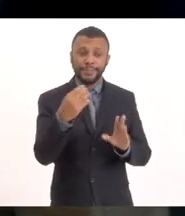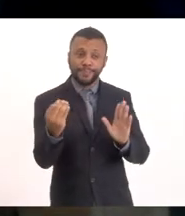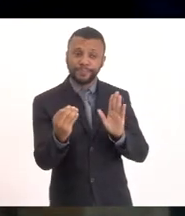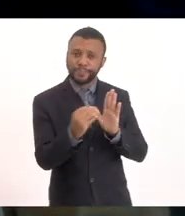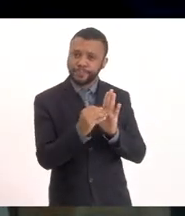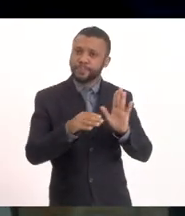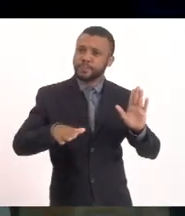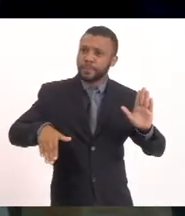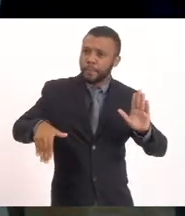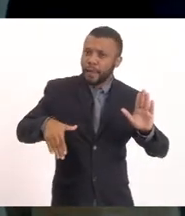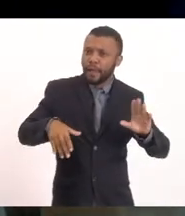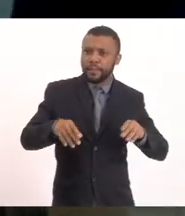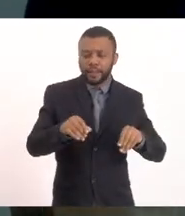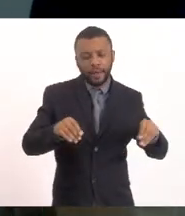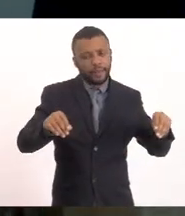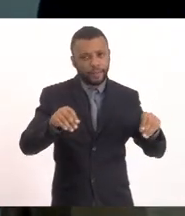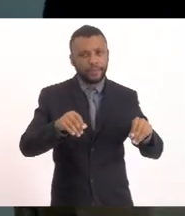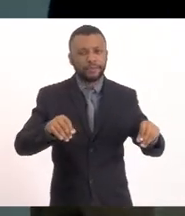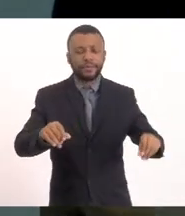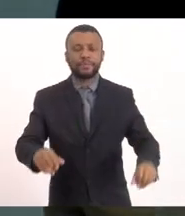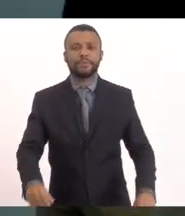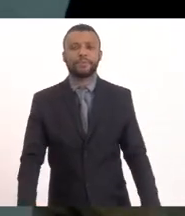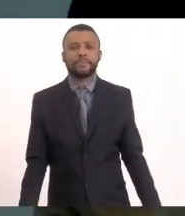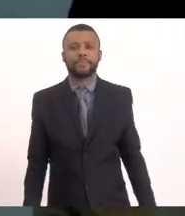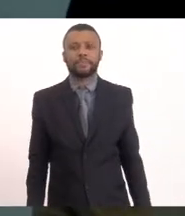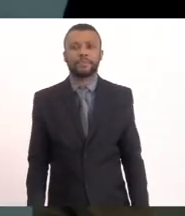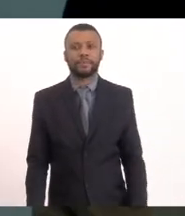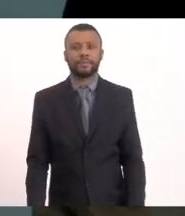na praia Que é a areia Pode passar por gentileza